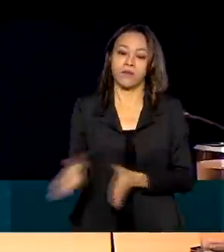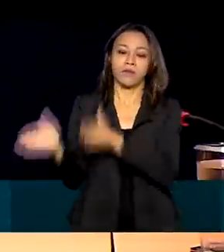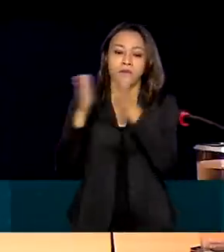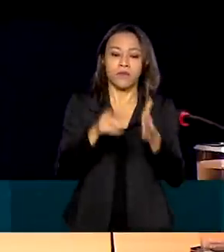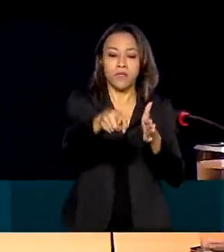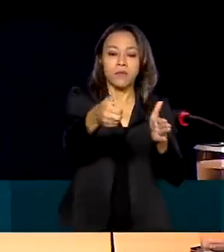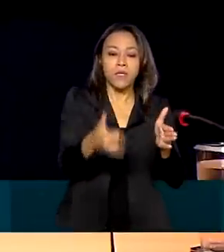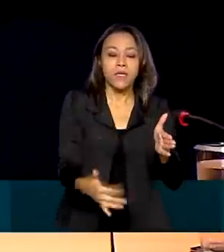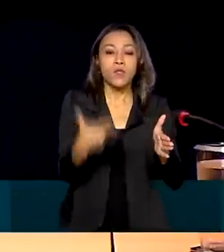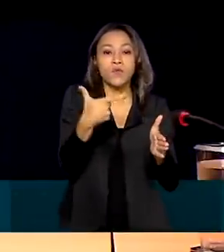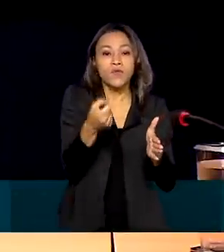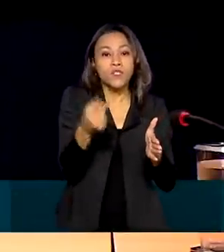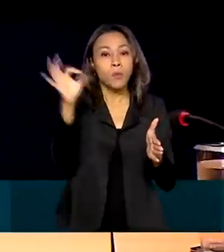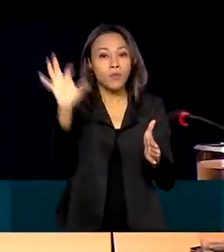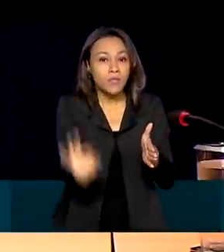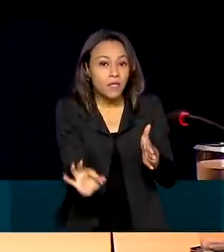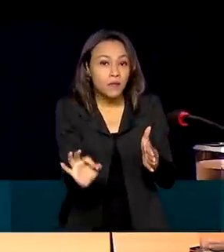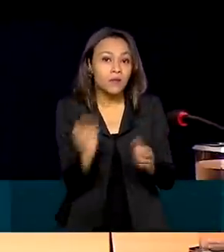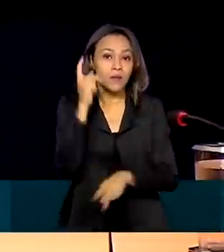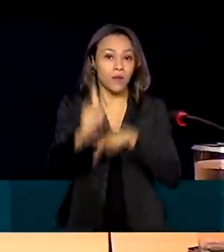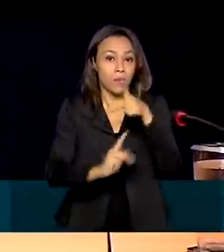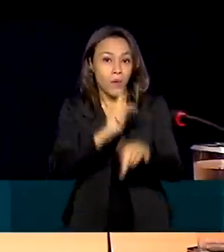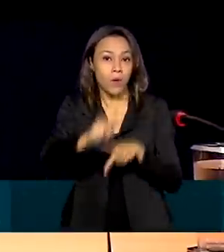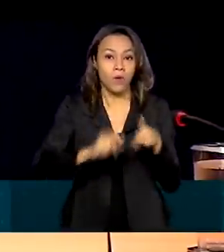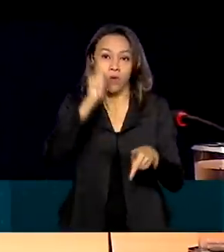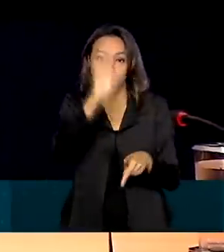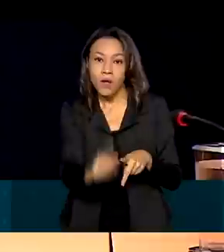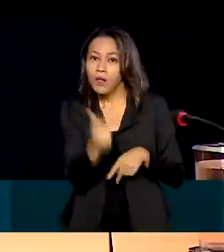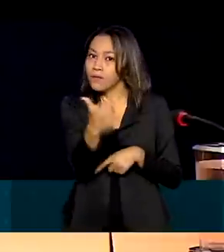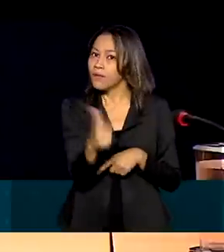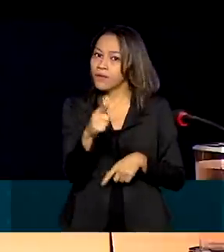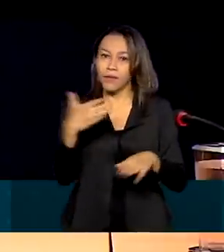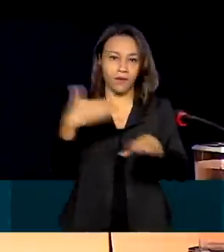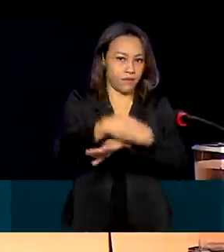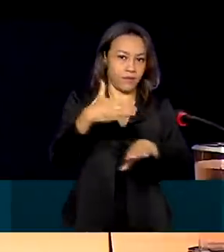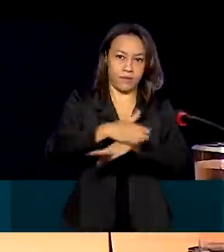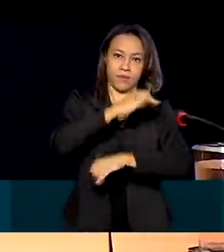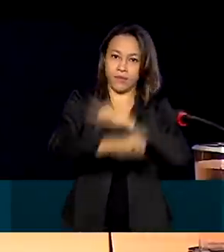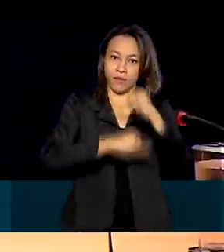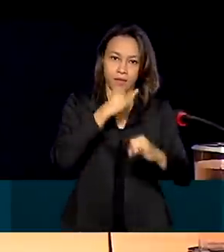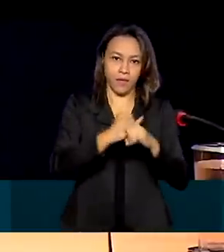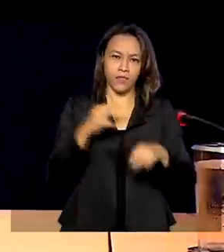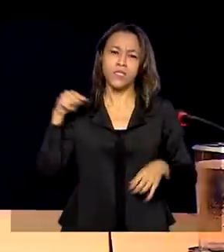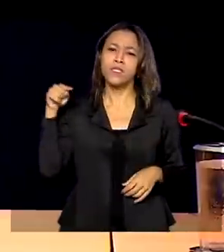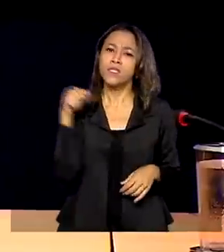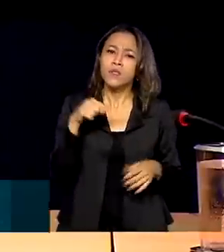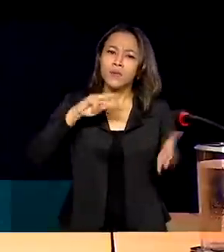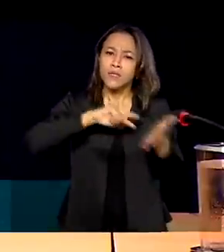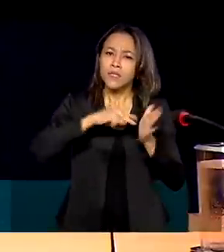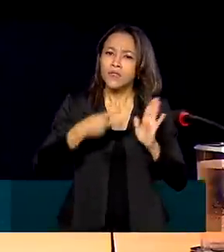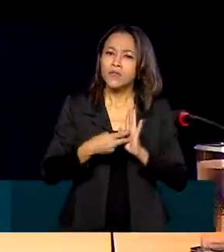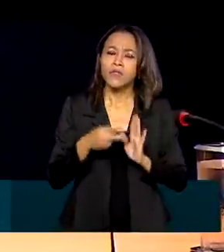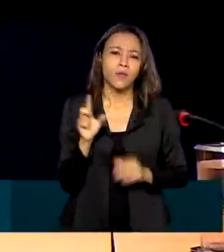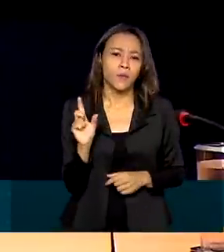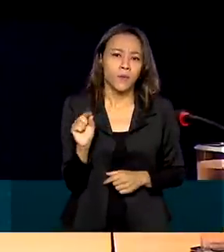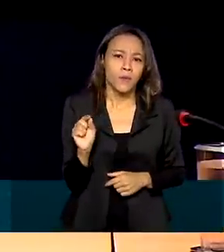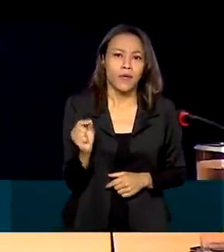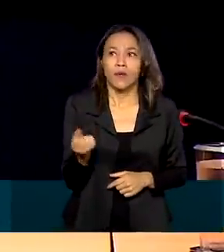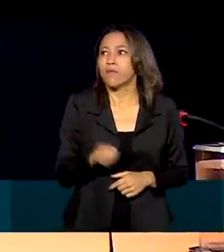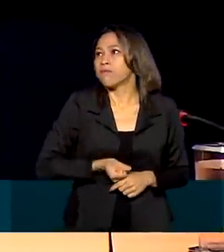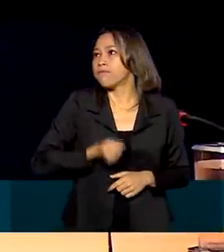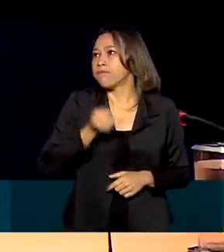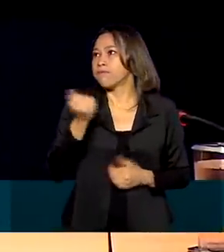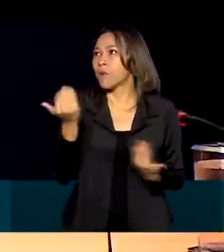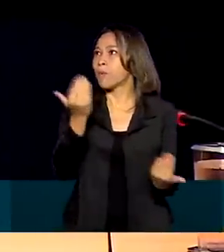que não tem internet. E isso representa muito mais do que vários países da